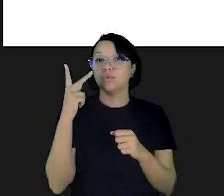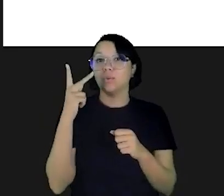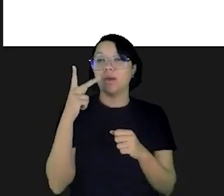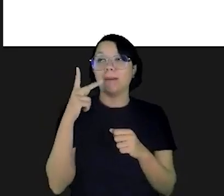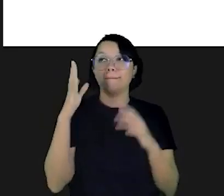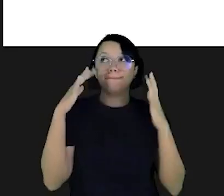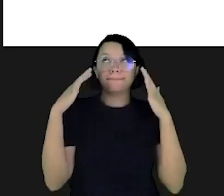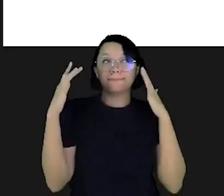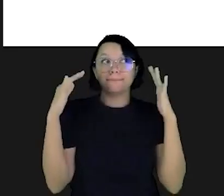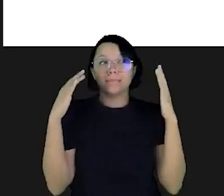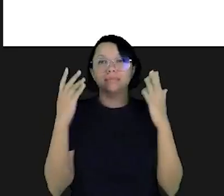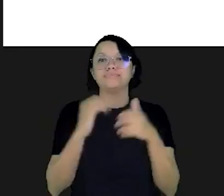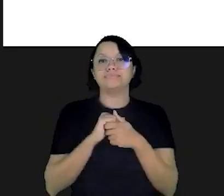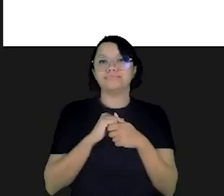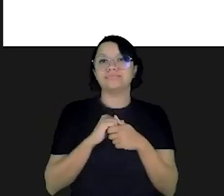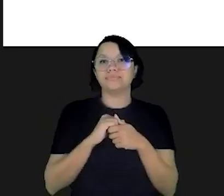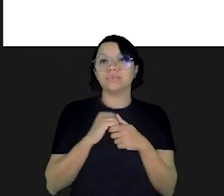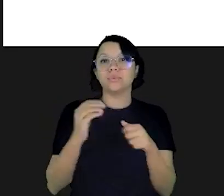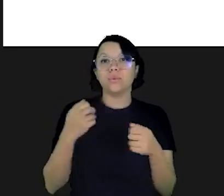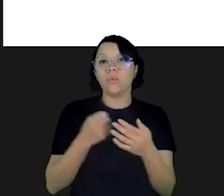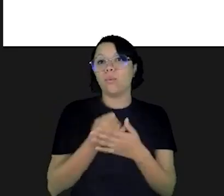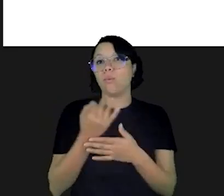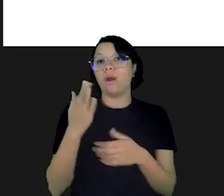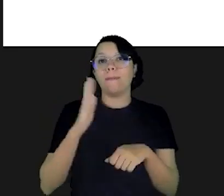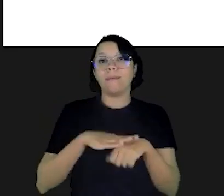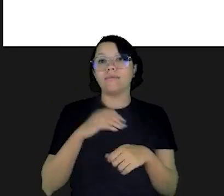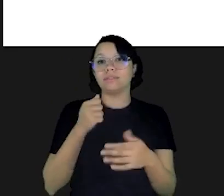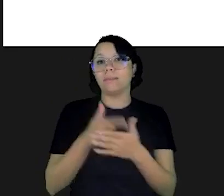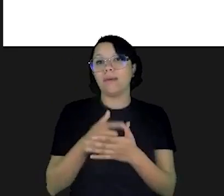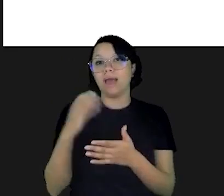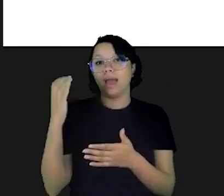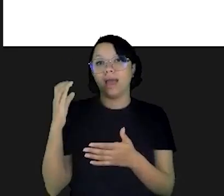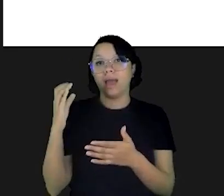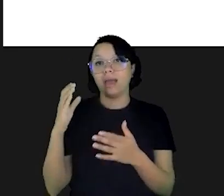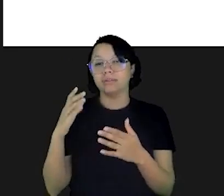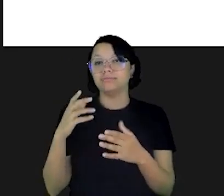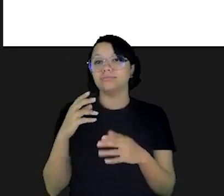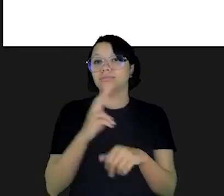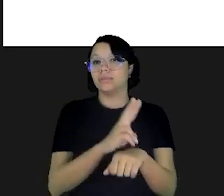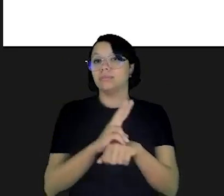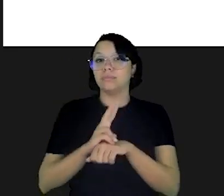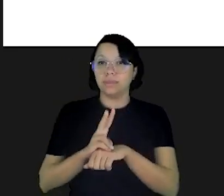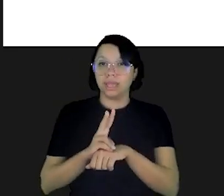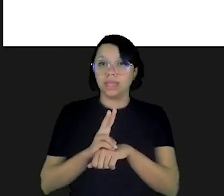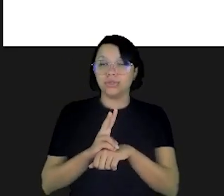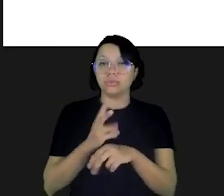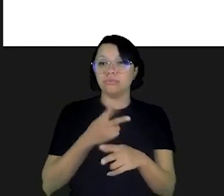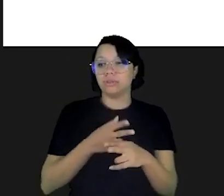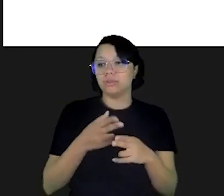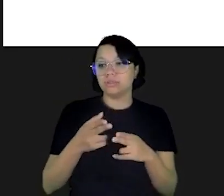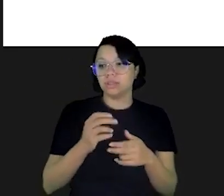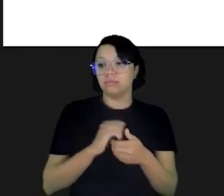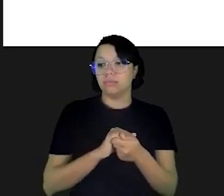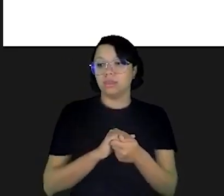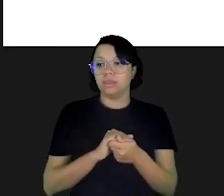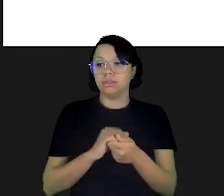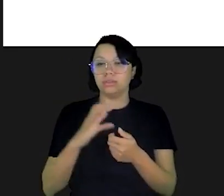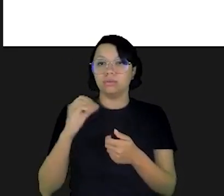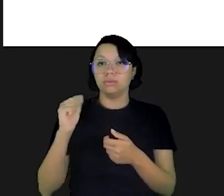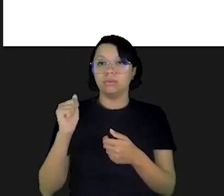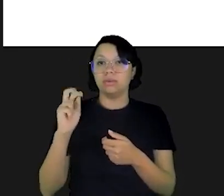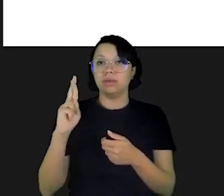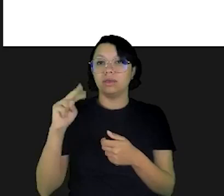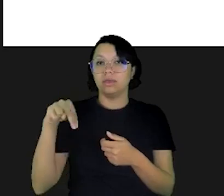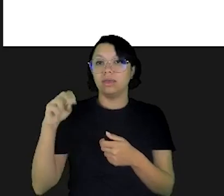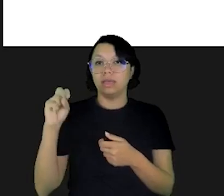que pode fazer com que a pessoa se iluda quando mais você paga crédito quando você tem empréstimos financiamentos